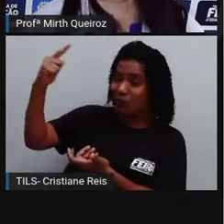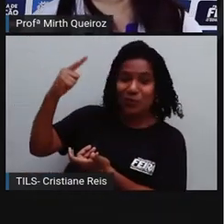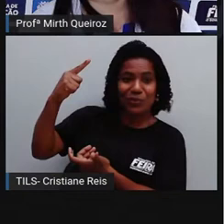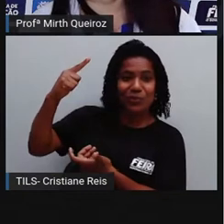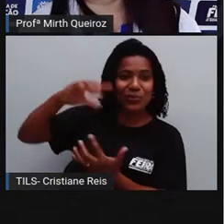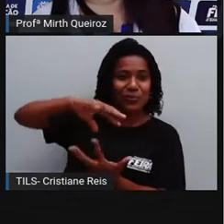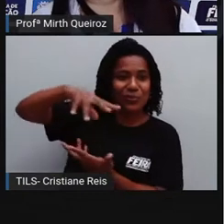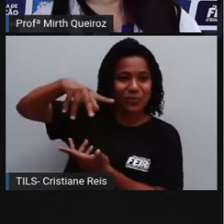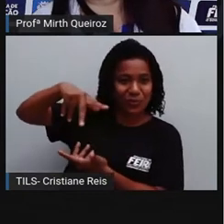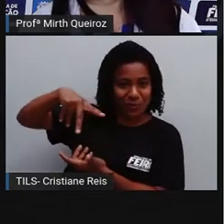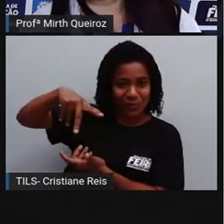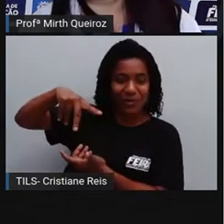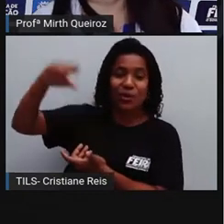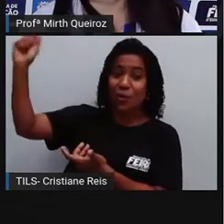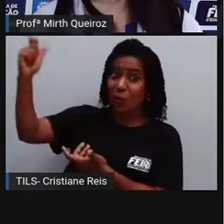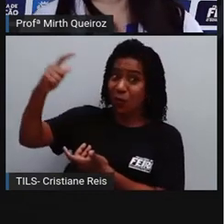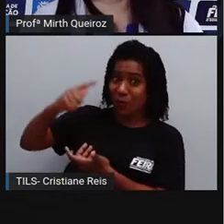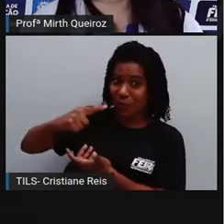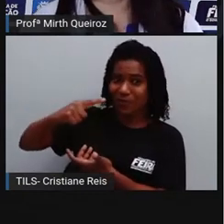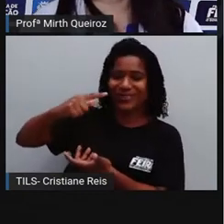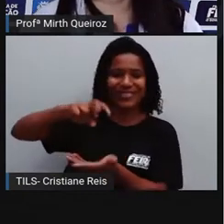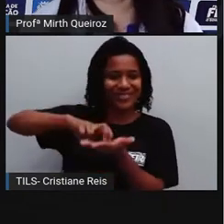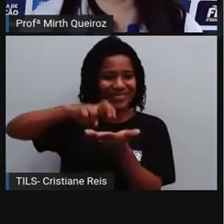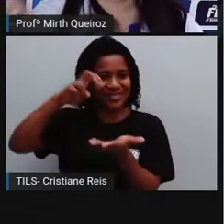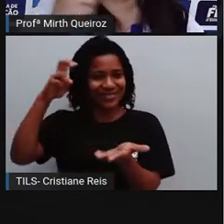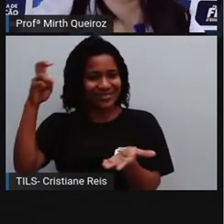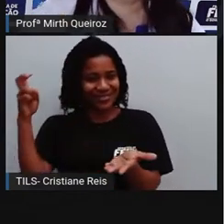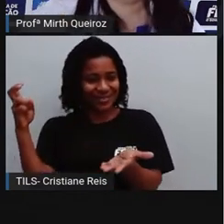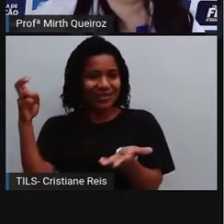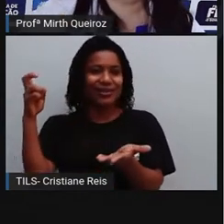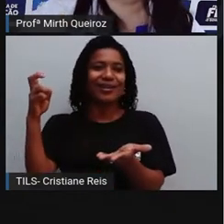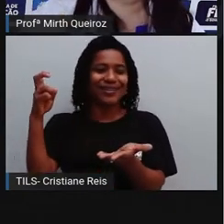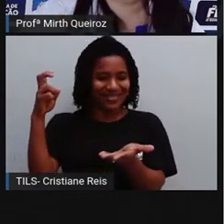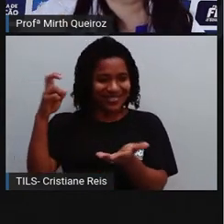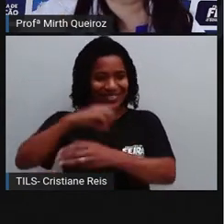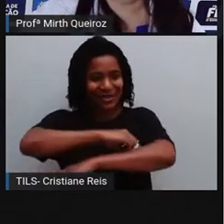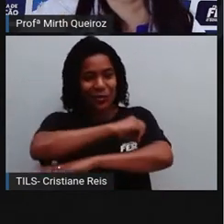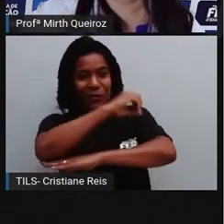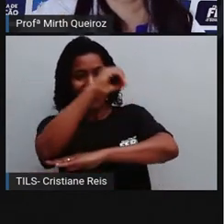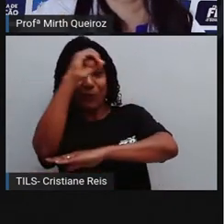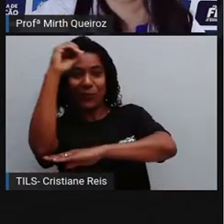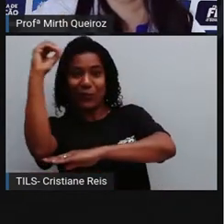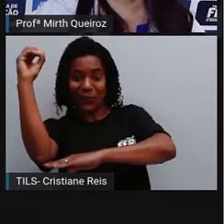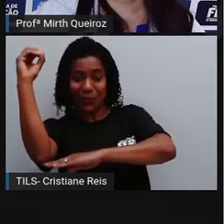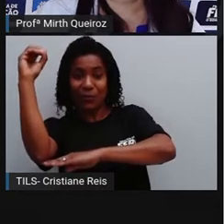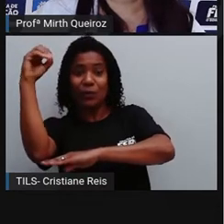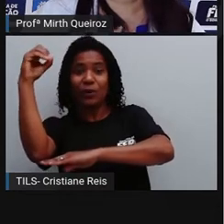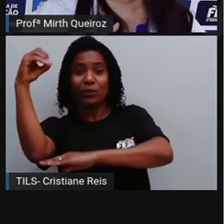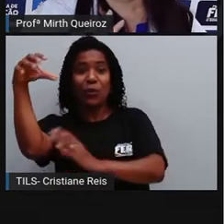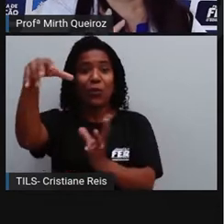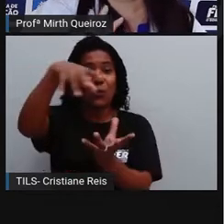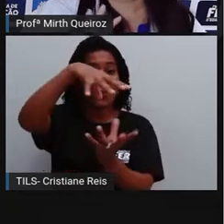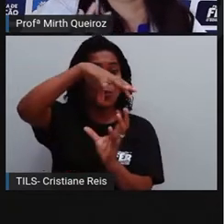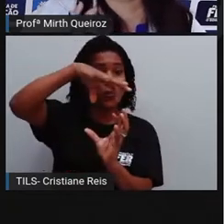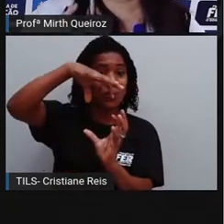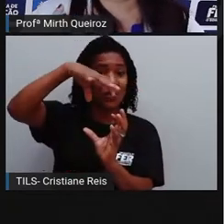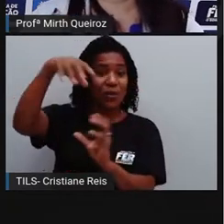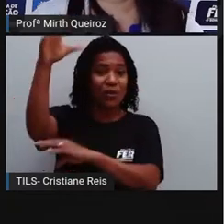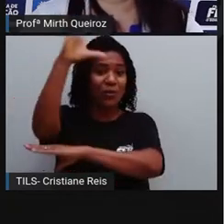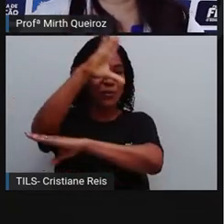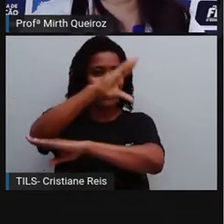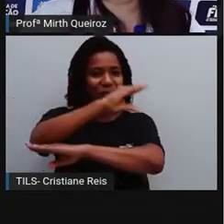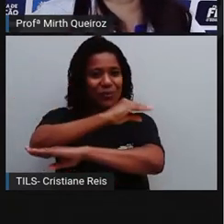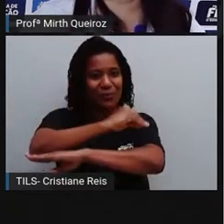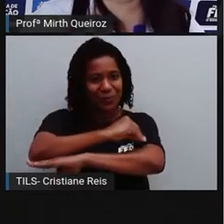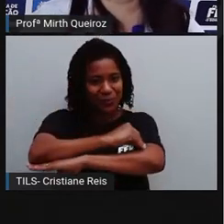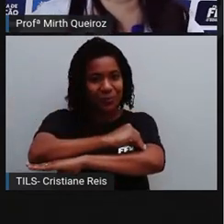mais à luz solar, nós vamos ter o dia. No outro lado do planeta será noite. E assim, de acordo